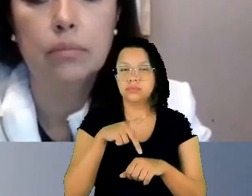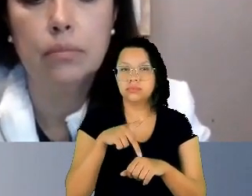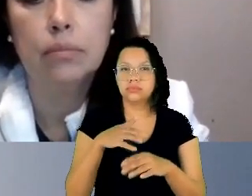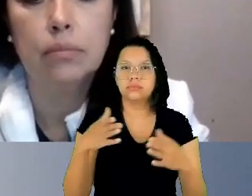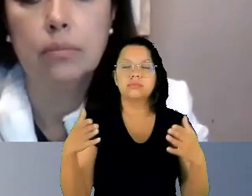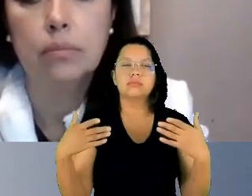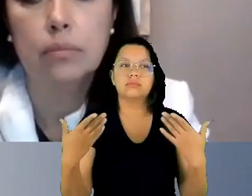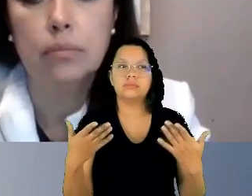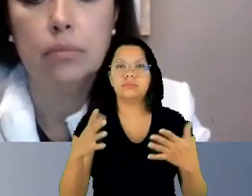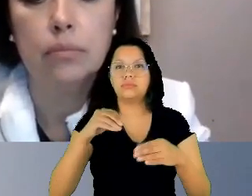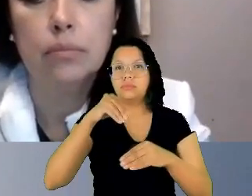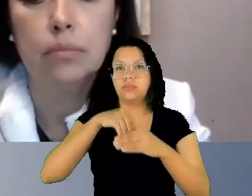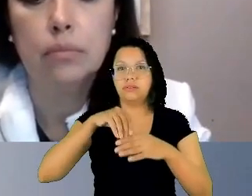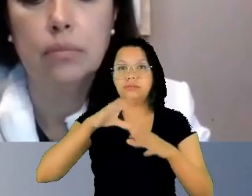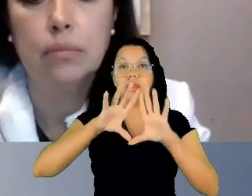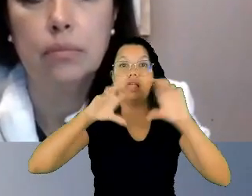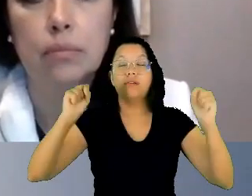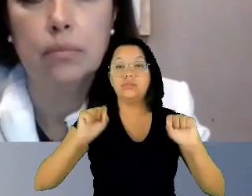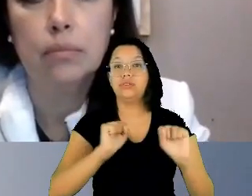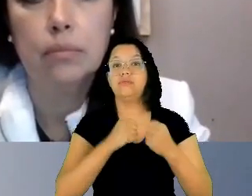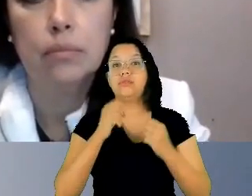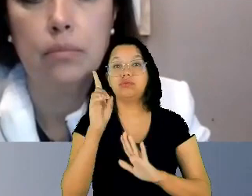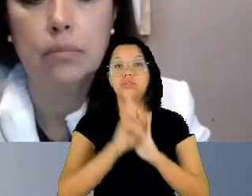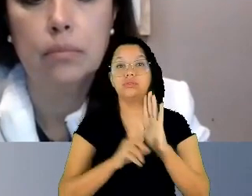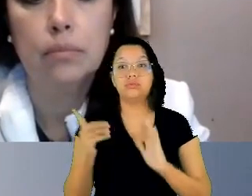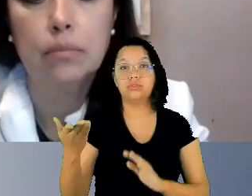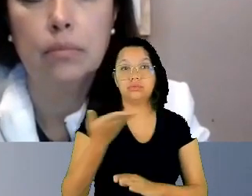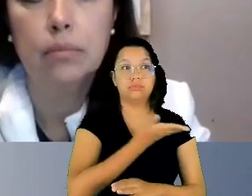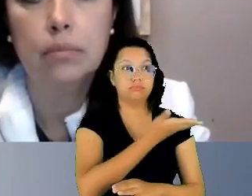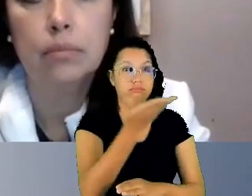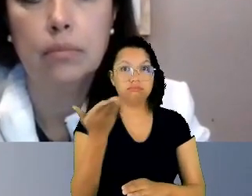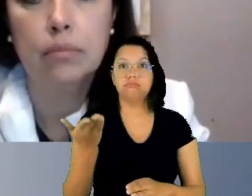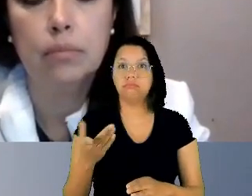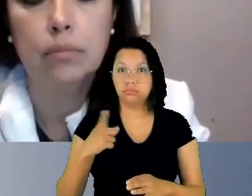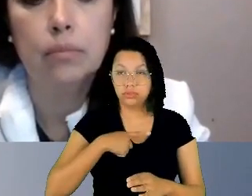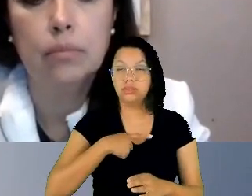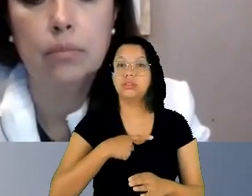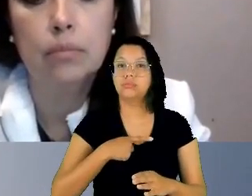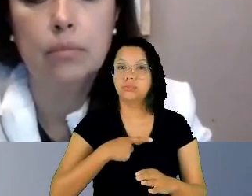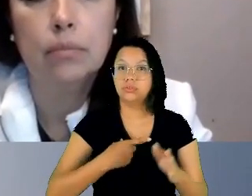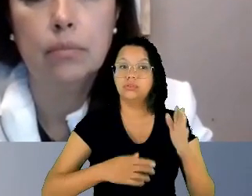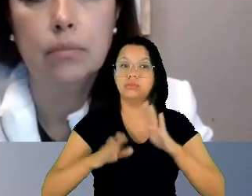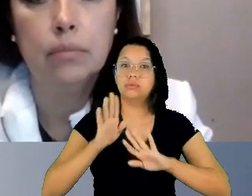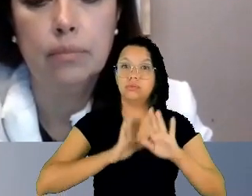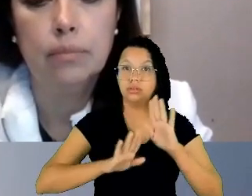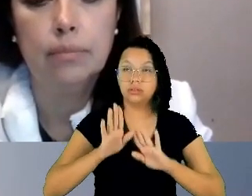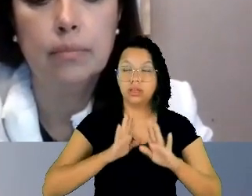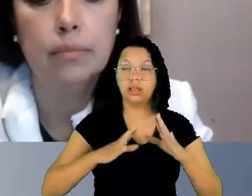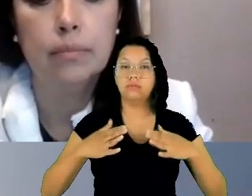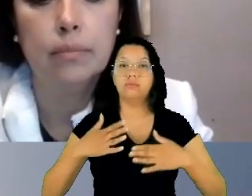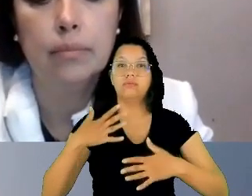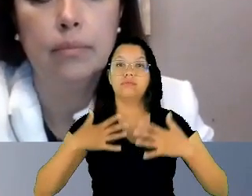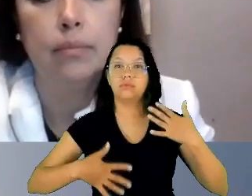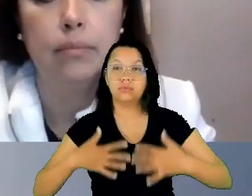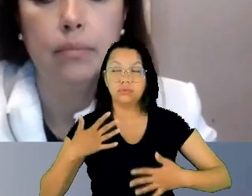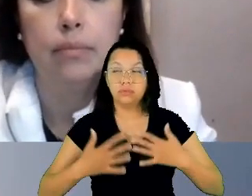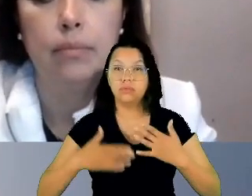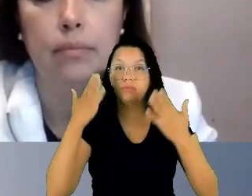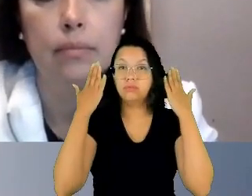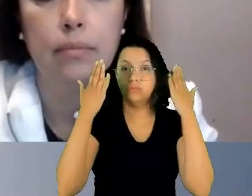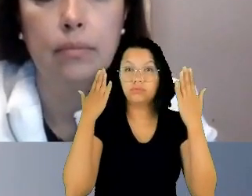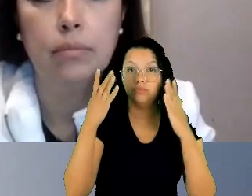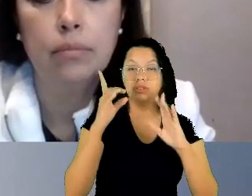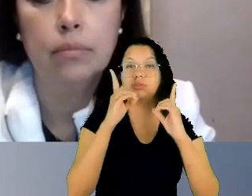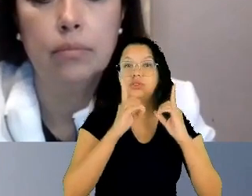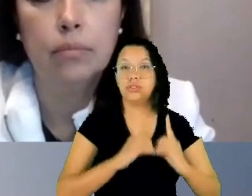nós temos, a integridade física, psíquica, moral, o direito à dignidade e condena o México a investigar,